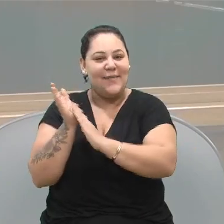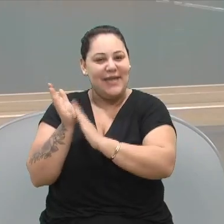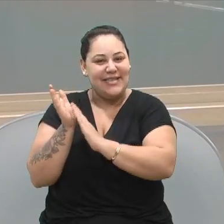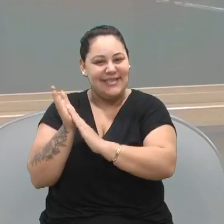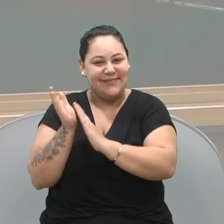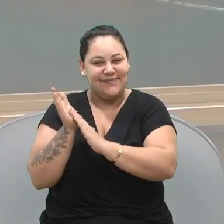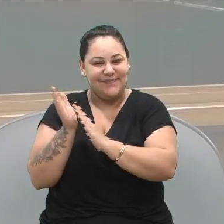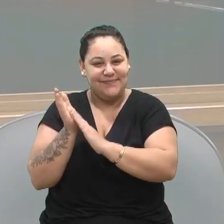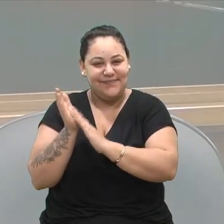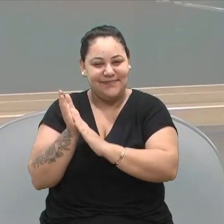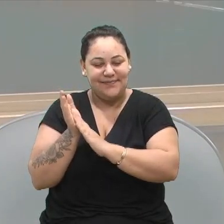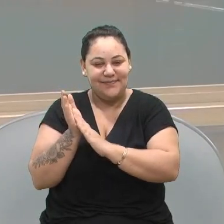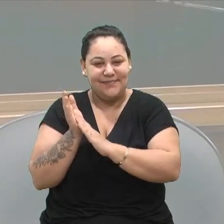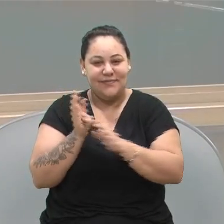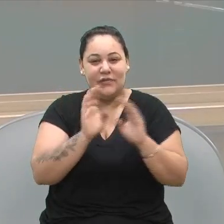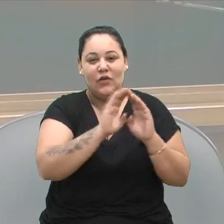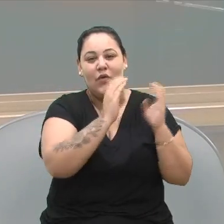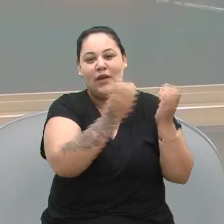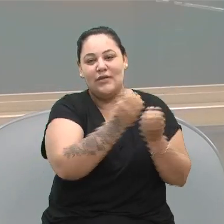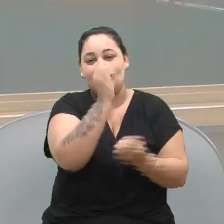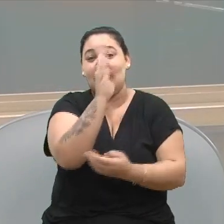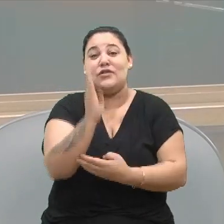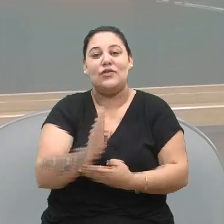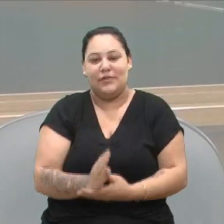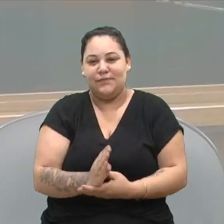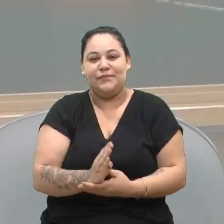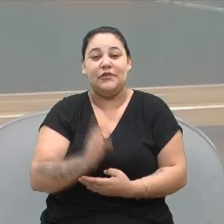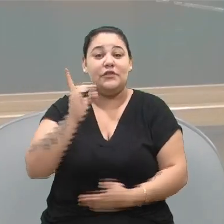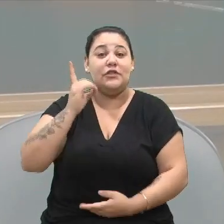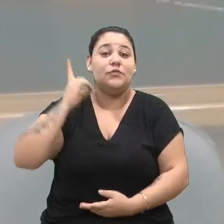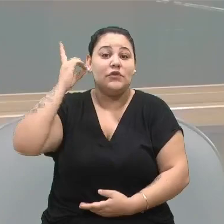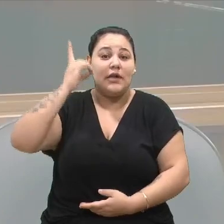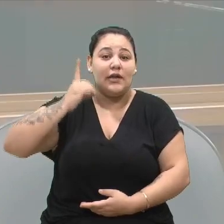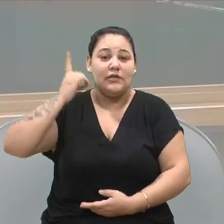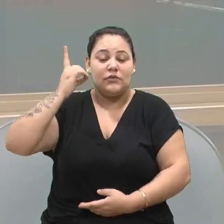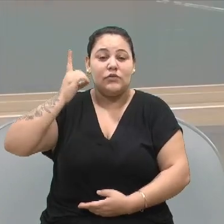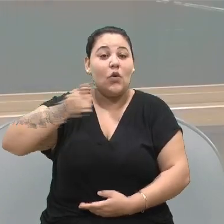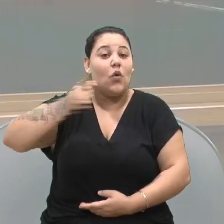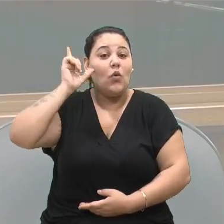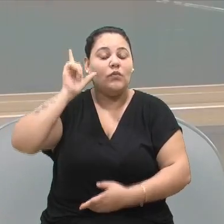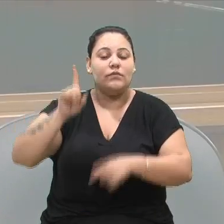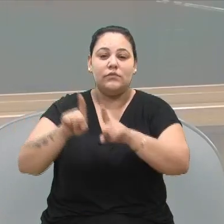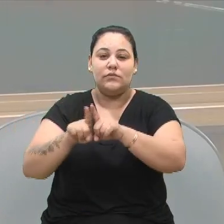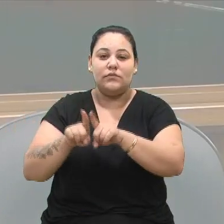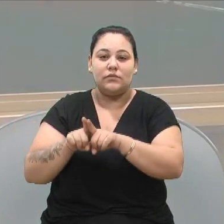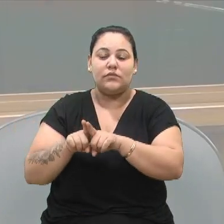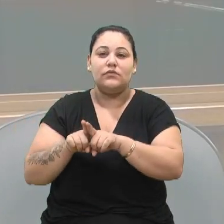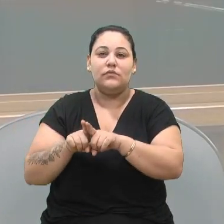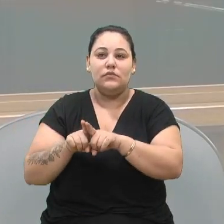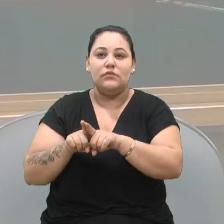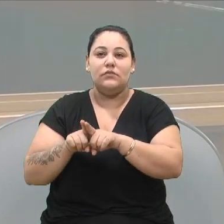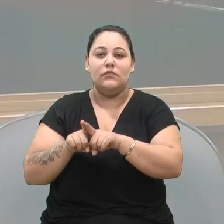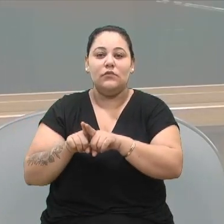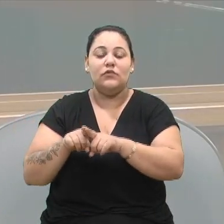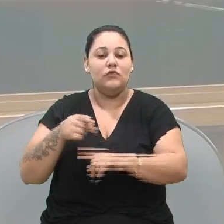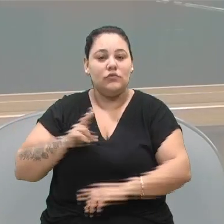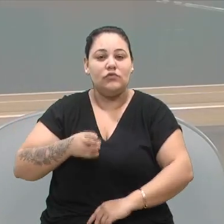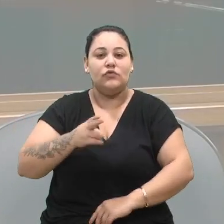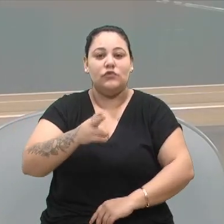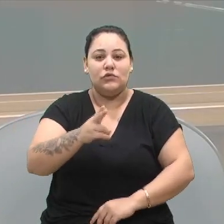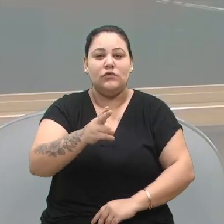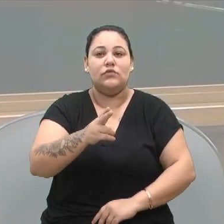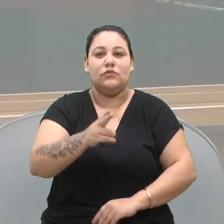Congresso Nacional e aos deputados do Congresso Nacional ontem que mantiveram a